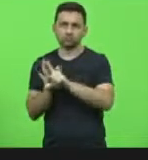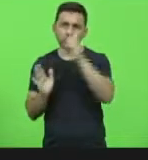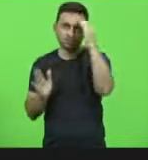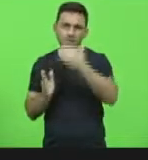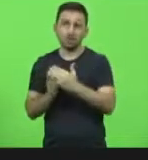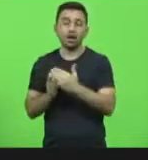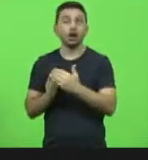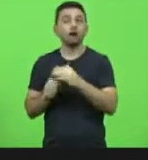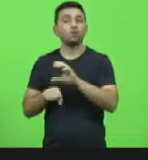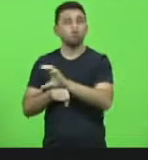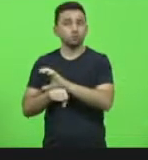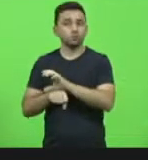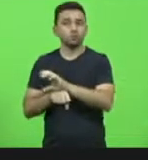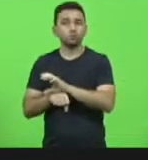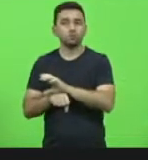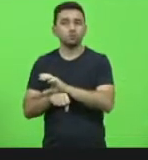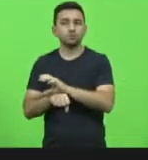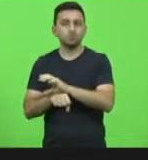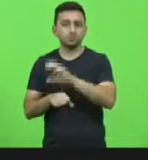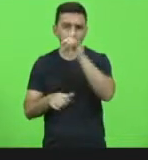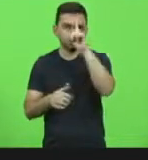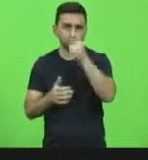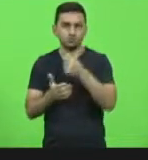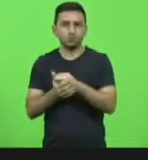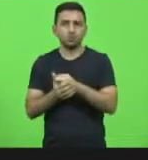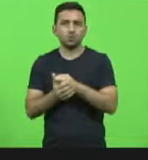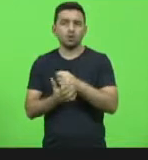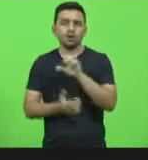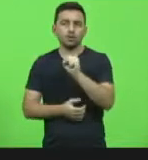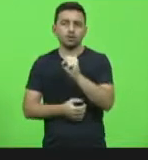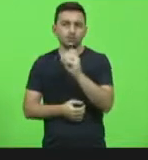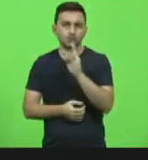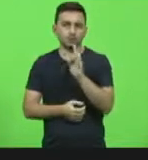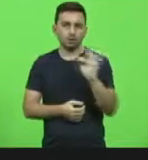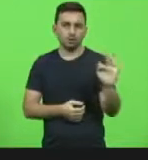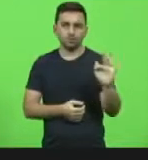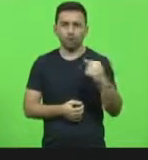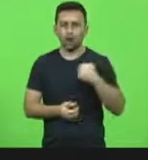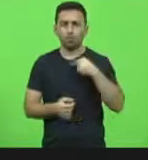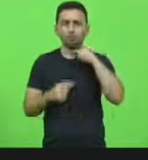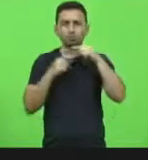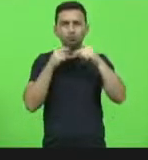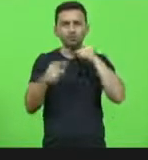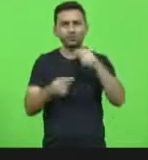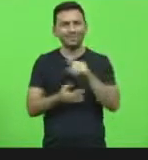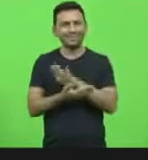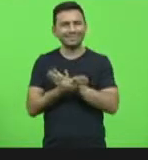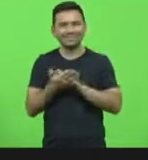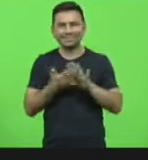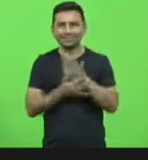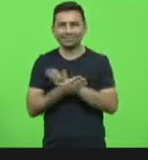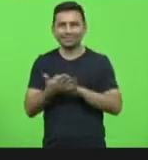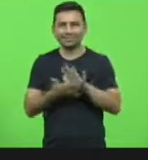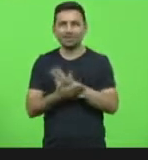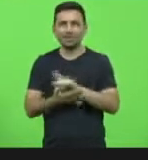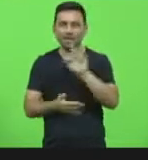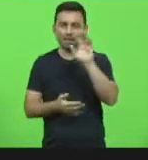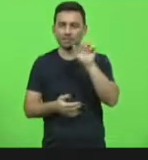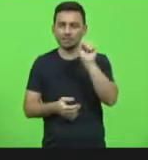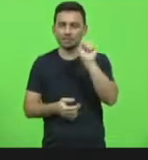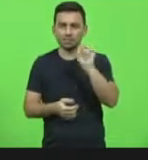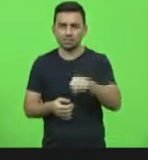Constituição que definiu, inclusive, o Supremo Tribunal Federal. Eu não tenho nenhuma dúvida que isso é o caminho